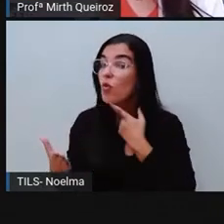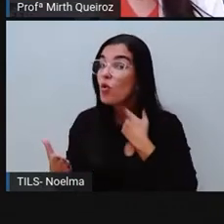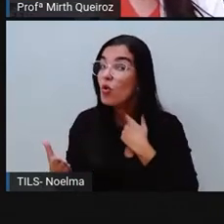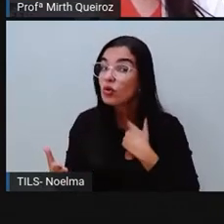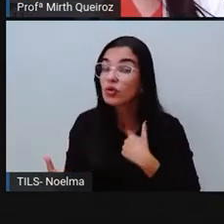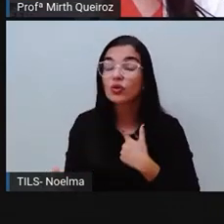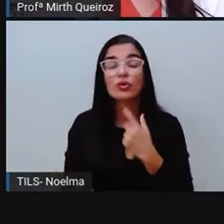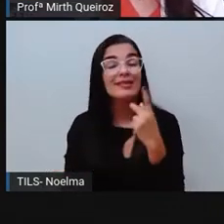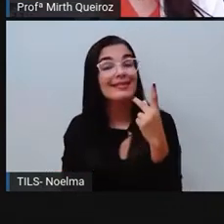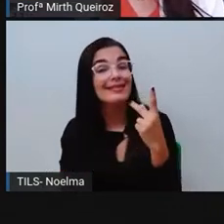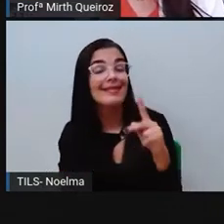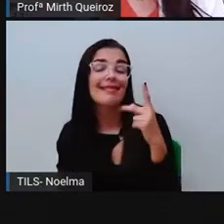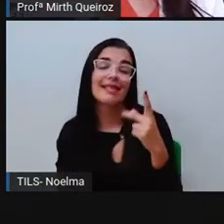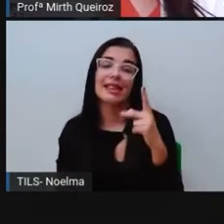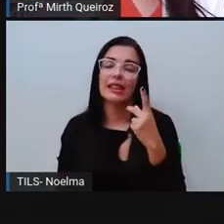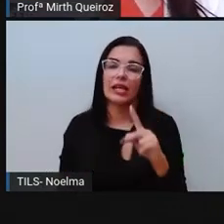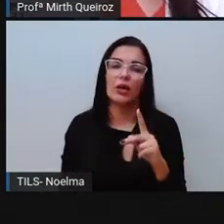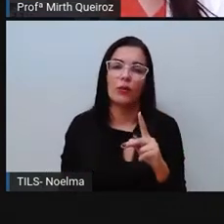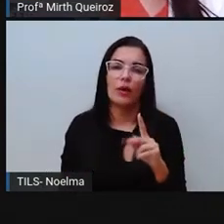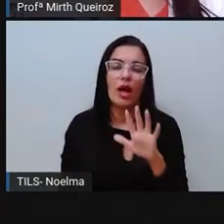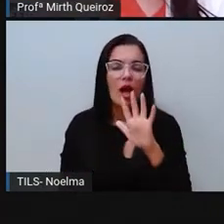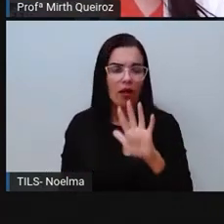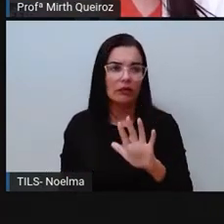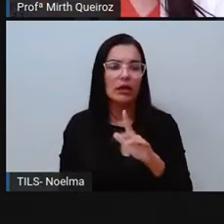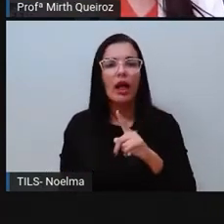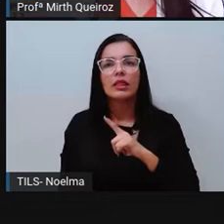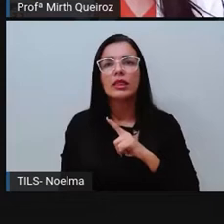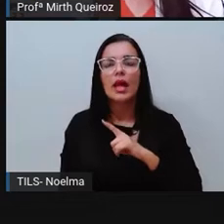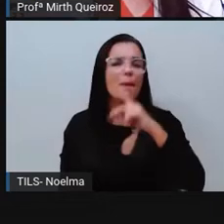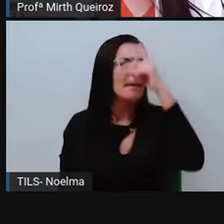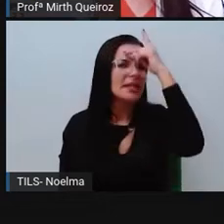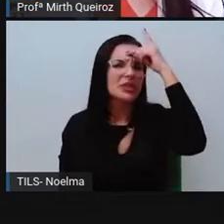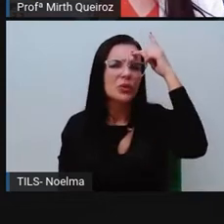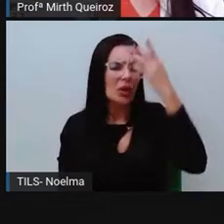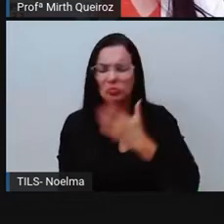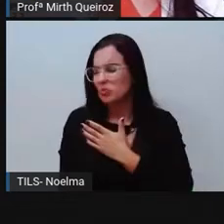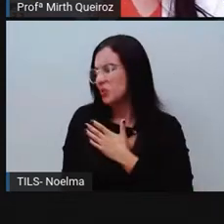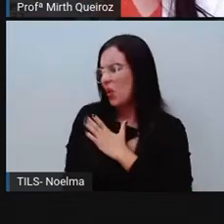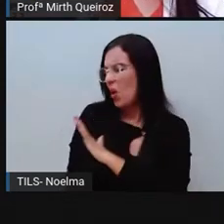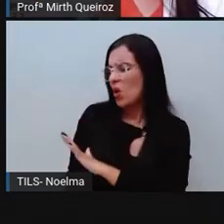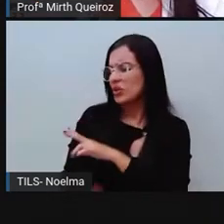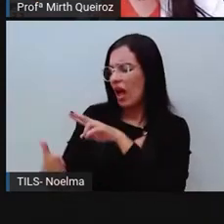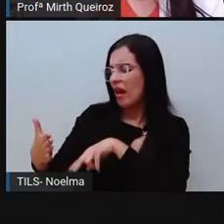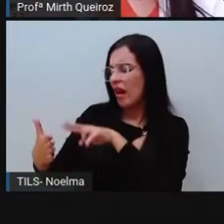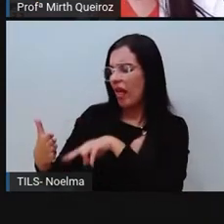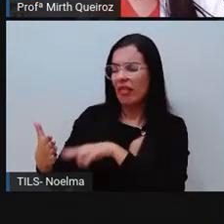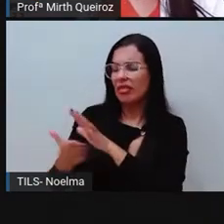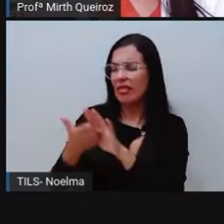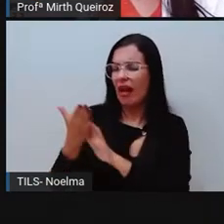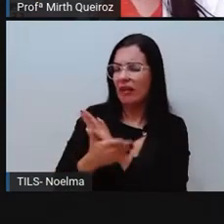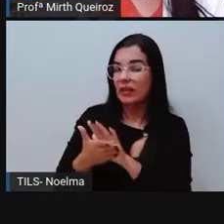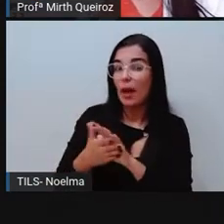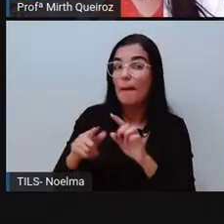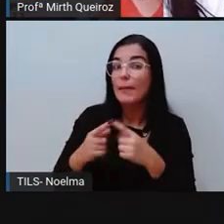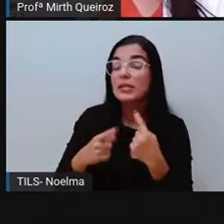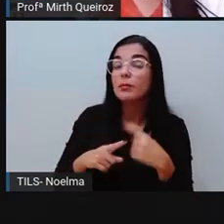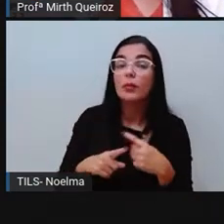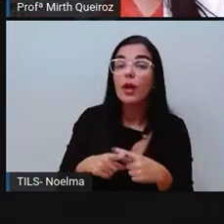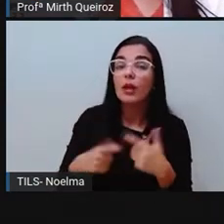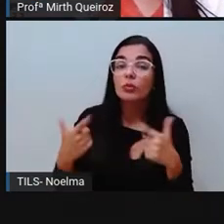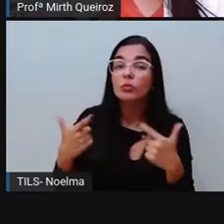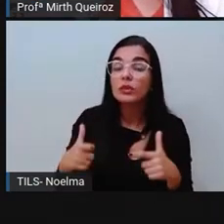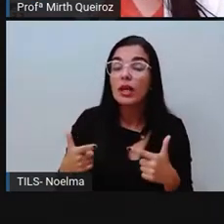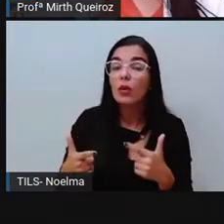hábito de leitura, que não gostam de ler, e esse não gostar de ler é porque não se criou um hábito. E como é que você